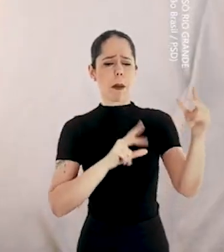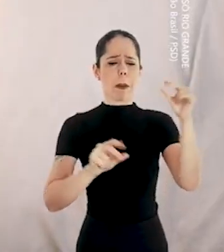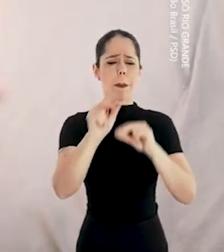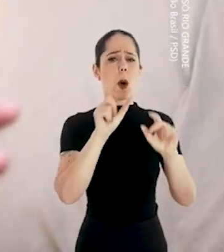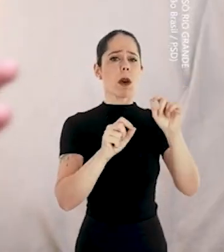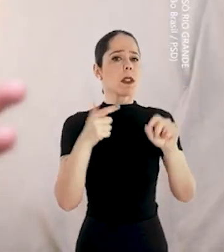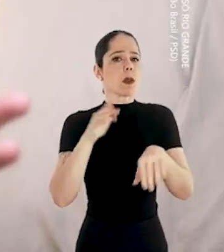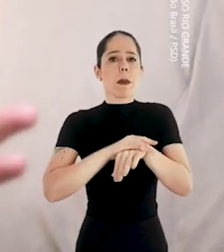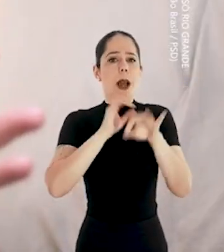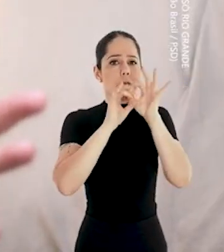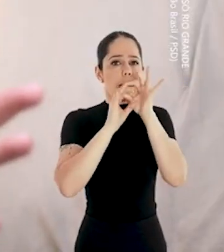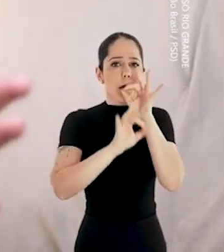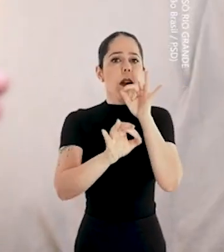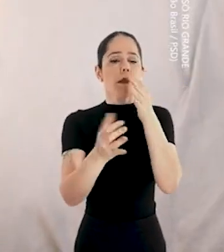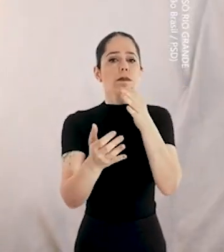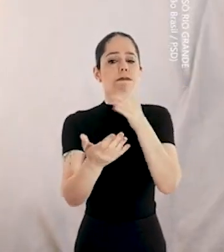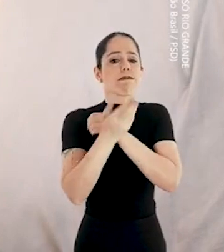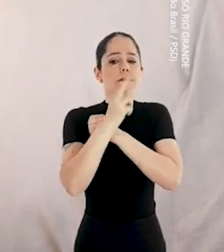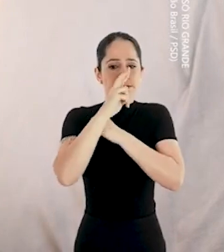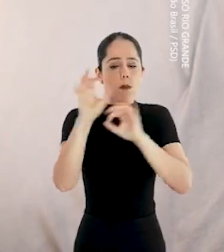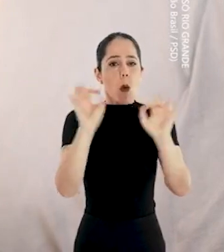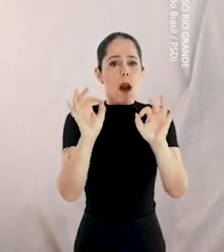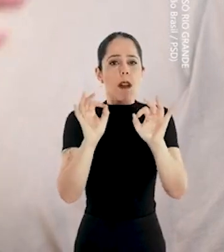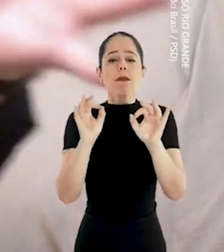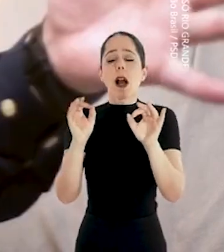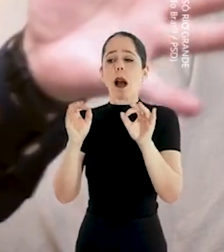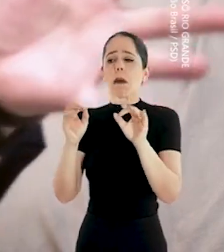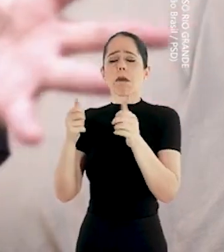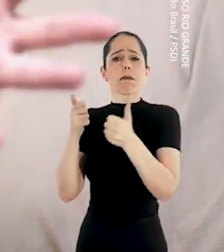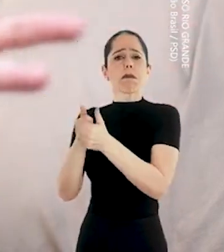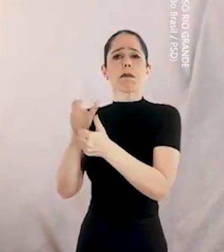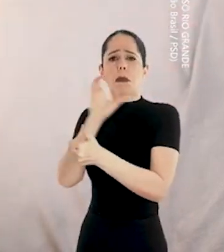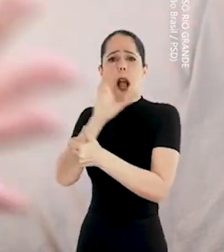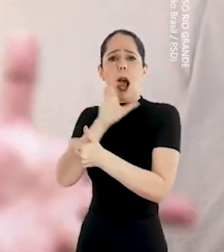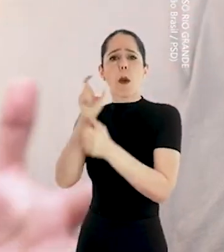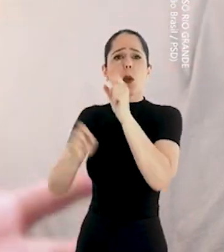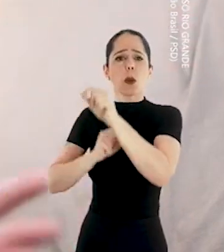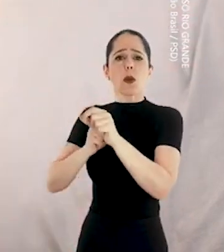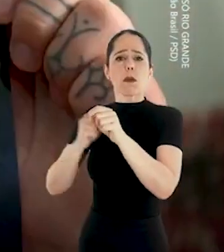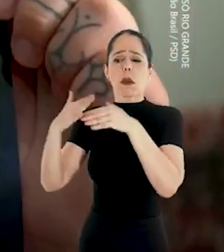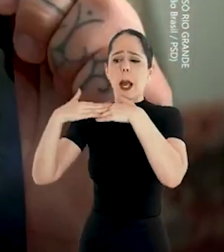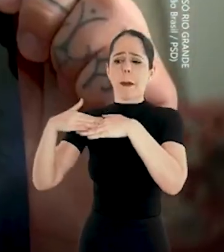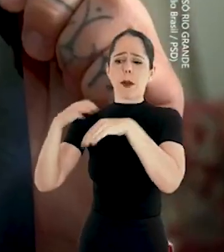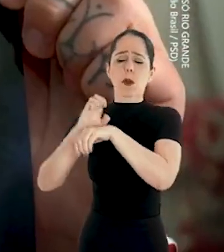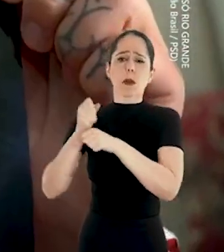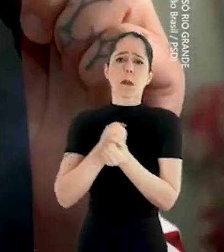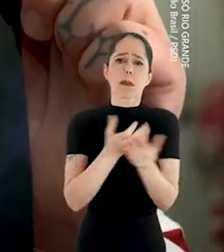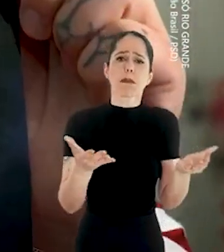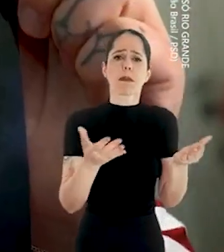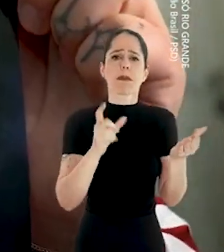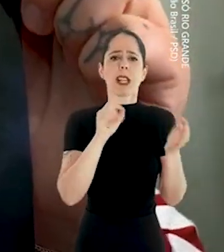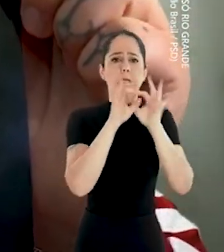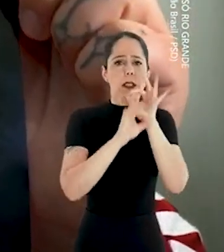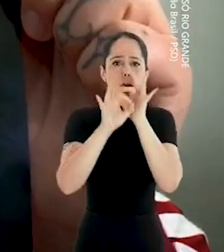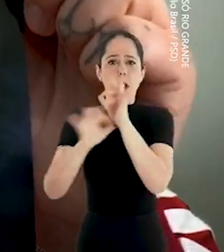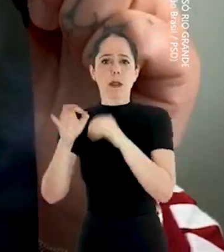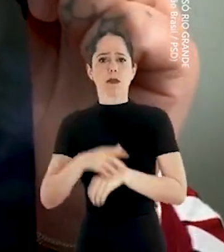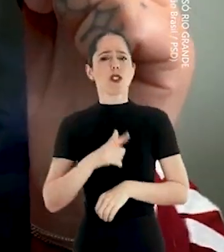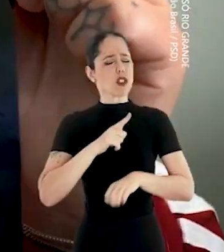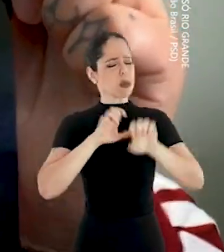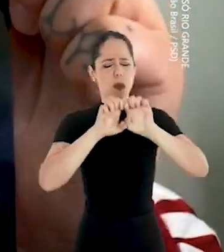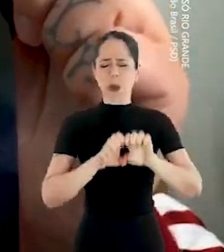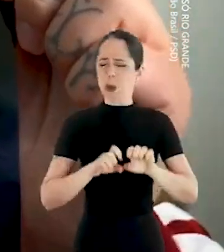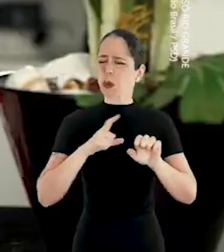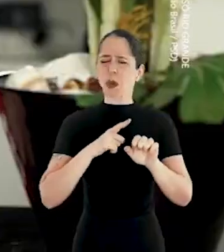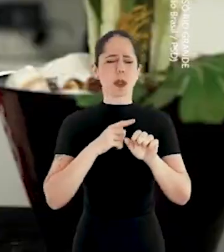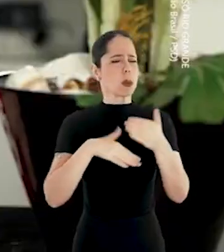ouvia falar que não se tinha respirador. E daqui a pouco encostava um caminhão do estado lá que descia com 10 respiradores. Tinha estrutura, tinha tudo que era